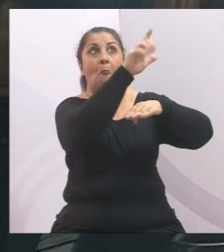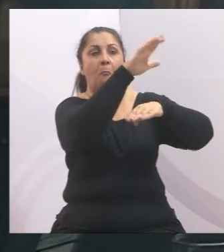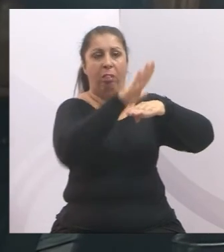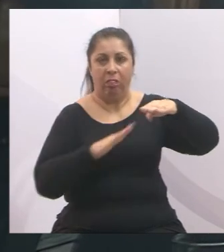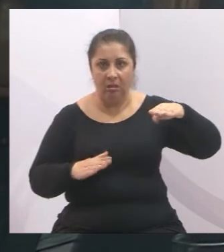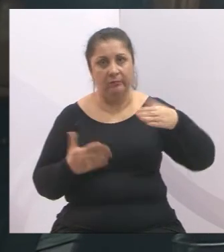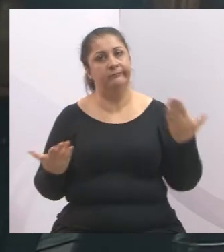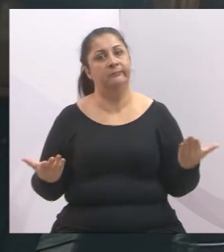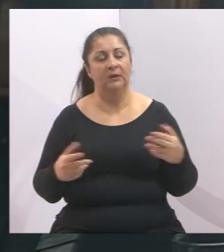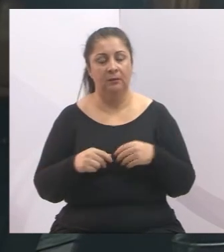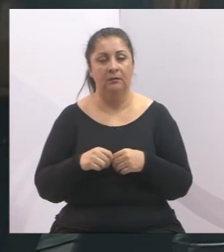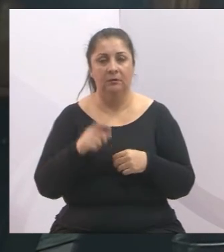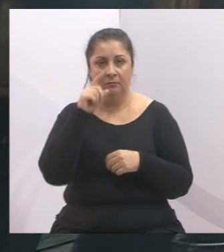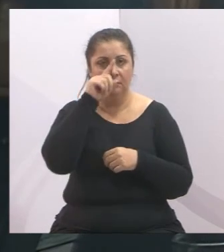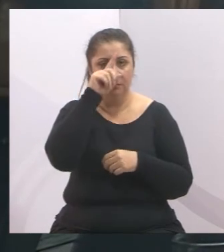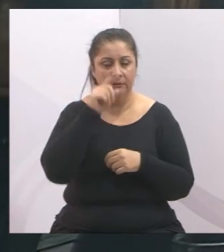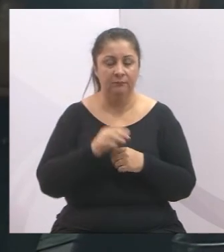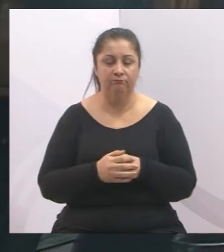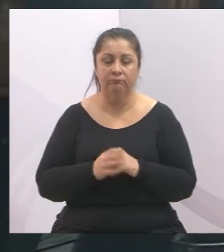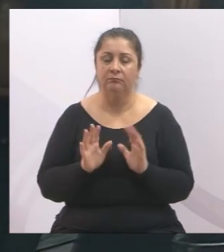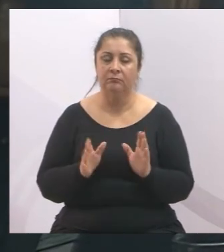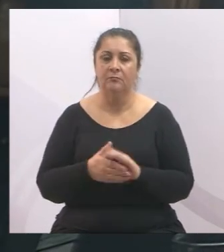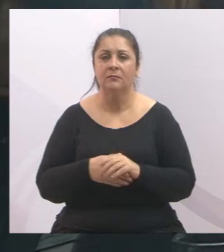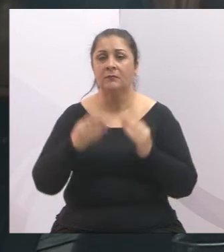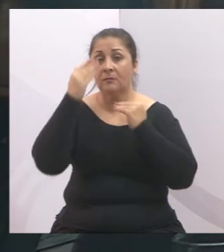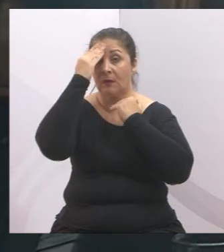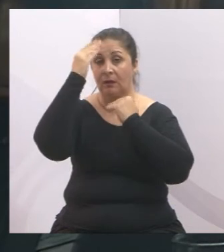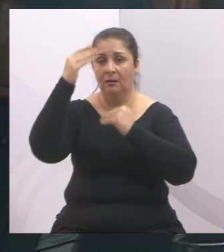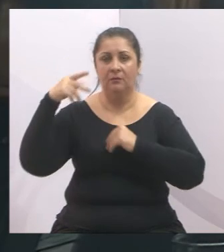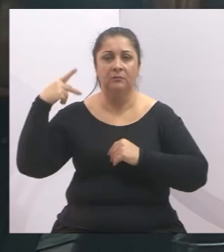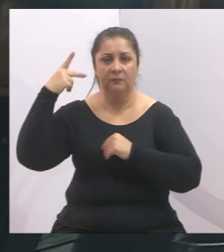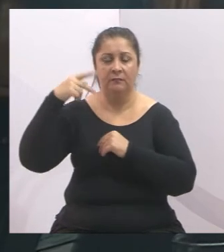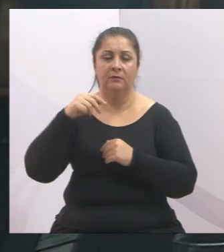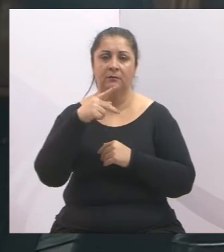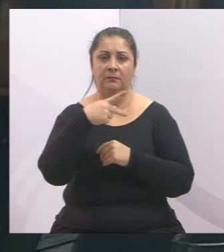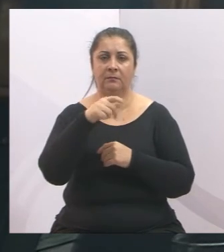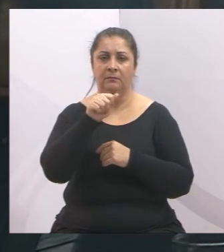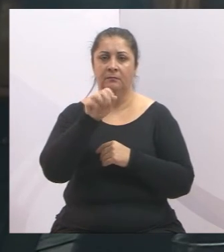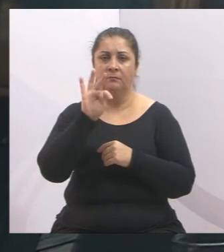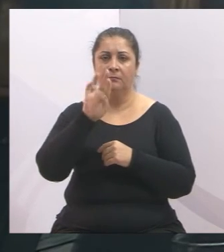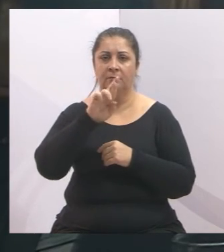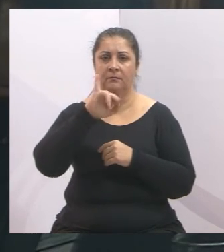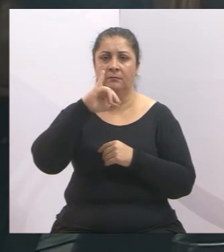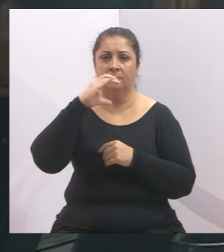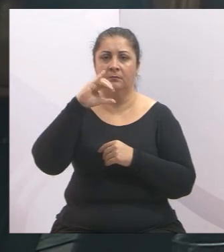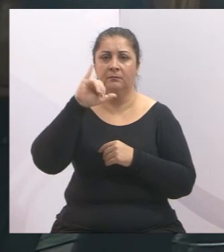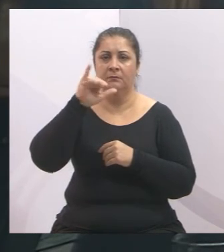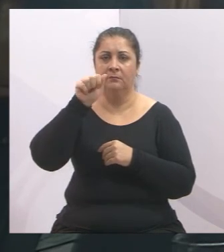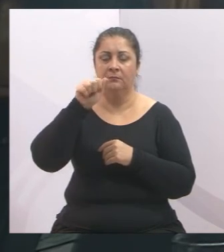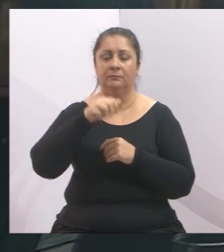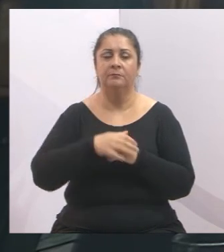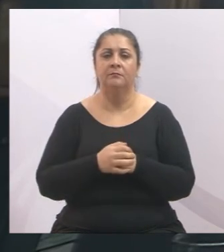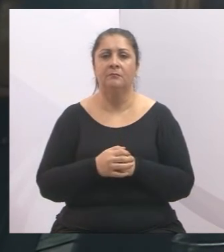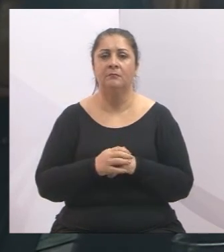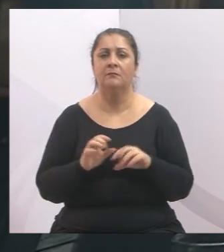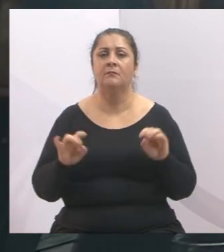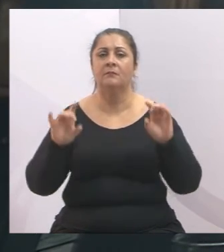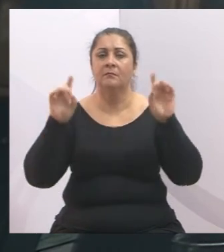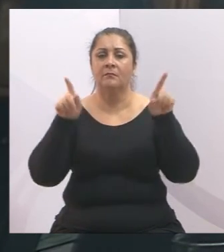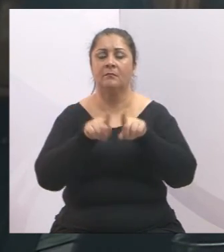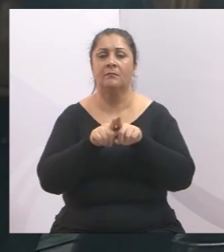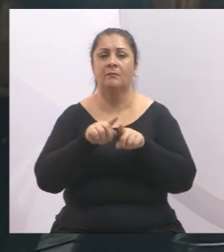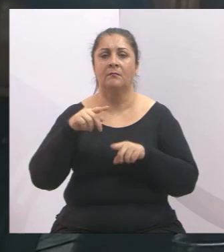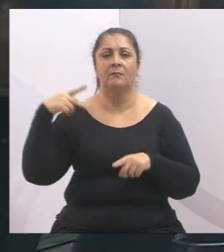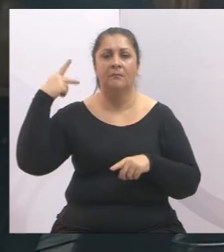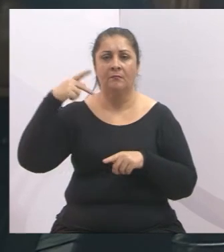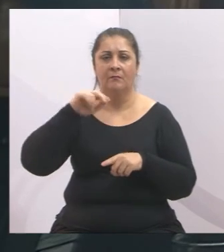encerrar, agradecer a vereadora Patrícia Juliane, em especial, em especial ao vereador